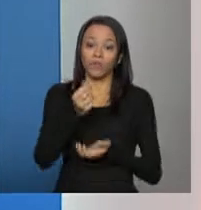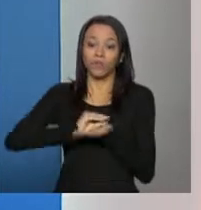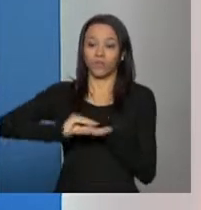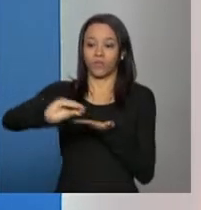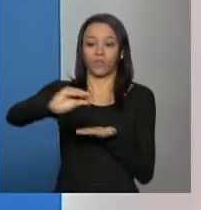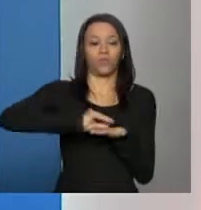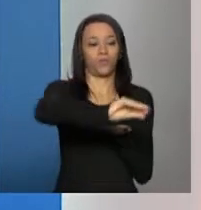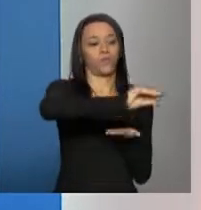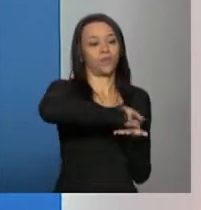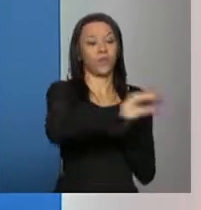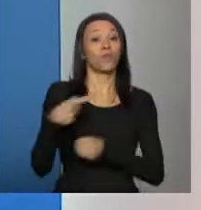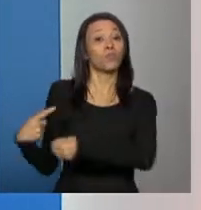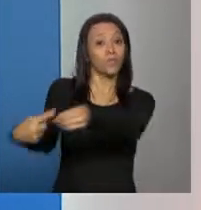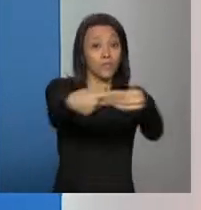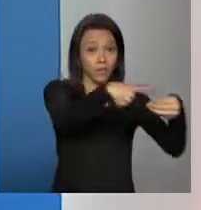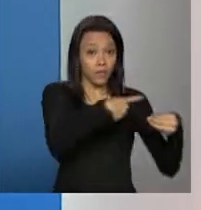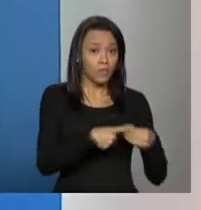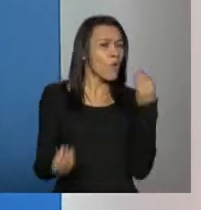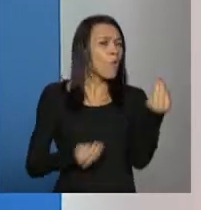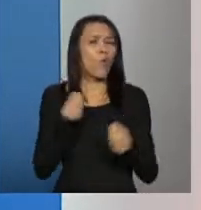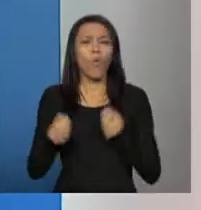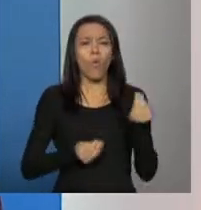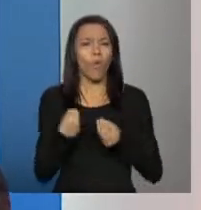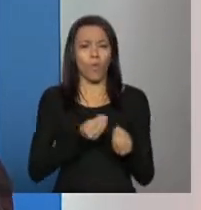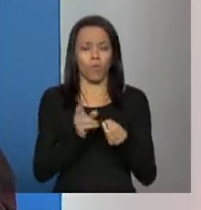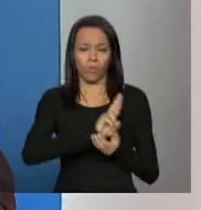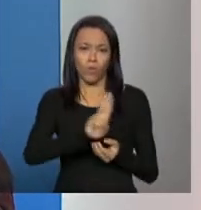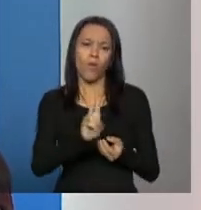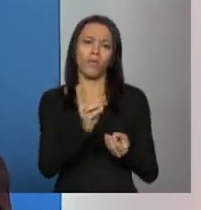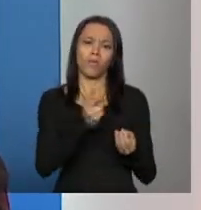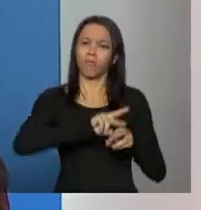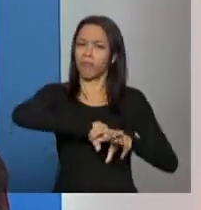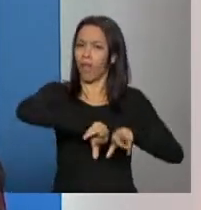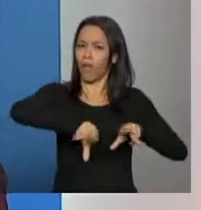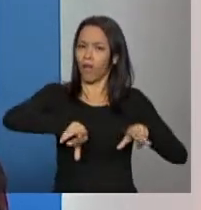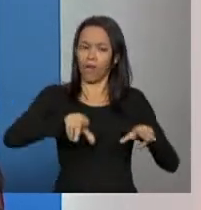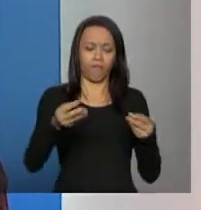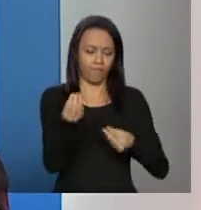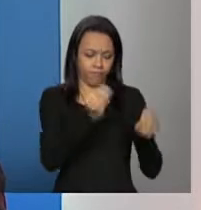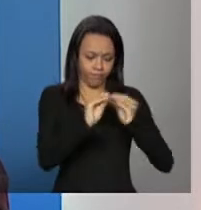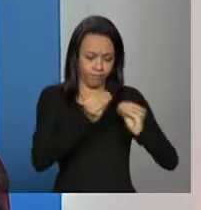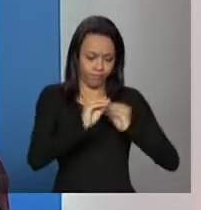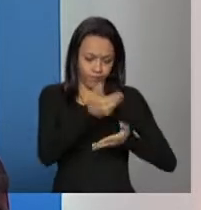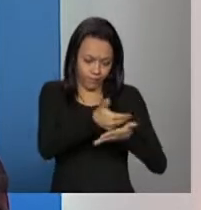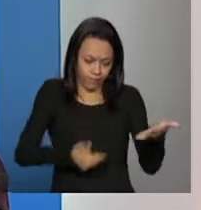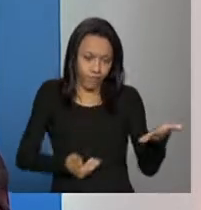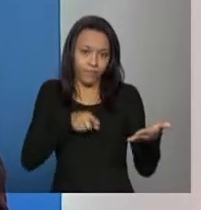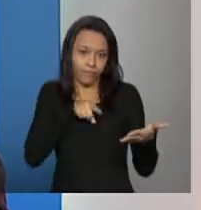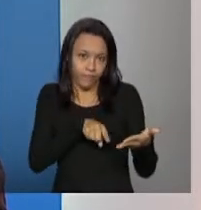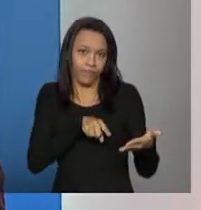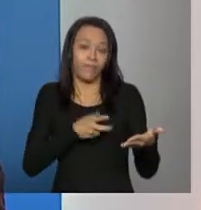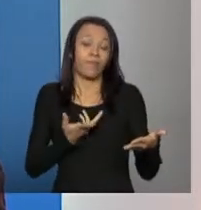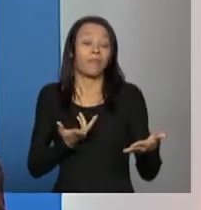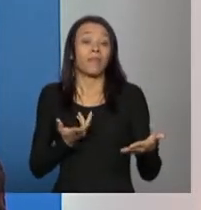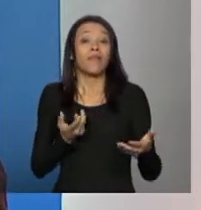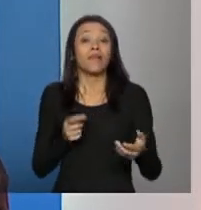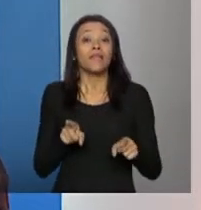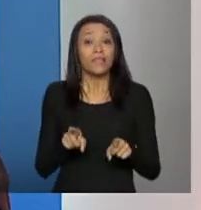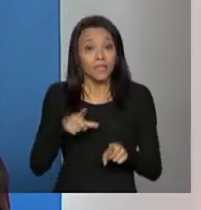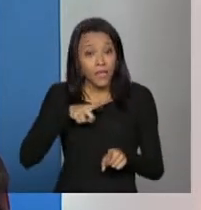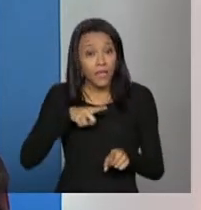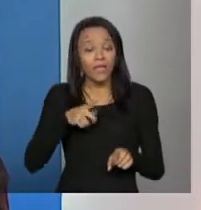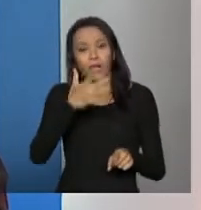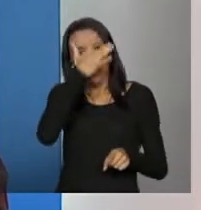por esse processo de preenchimento do cadastro. Esse processo, ele tem um custo, né? Tem um